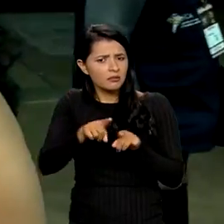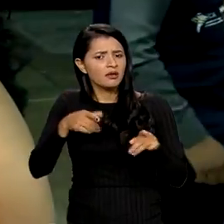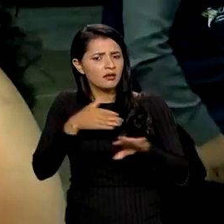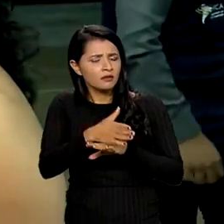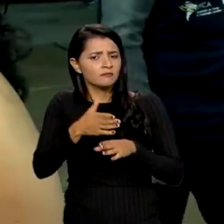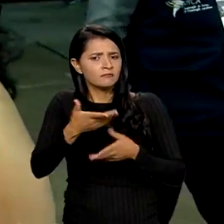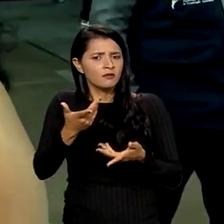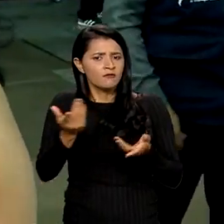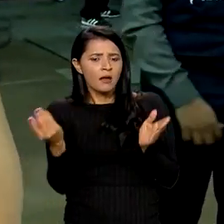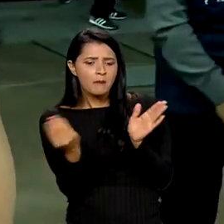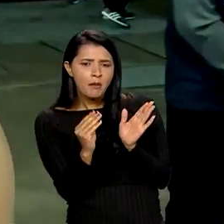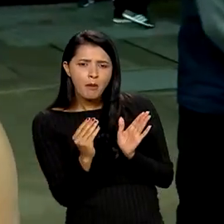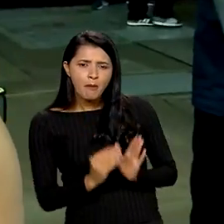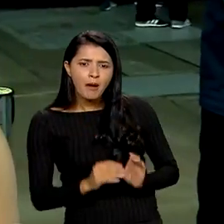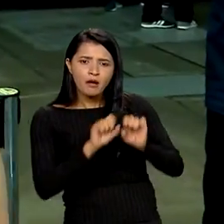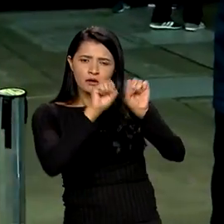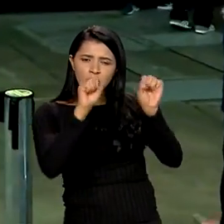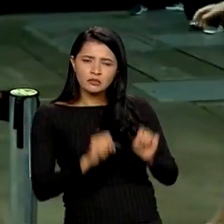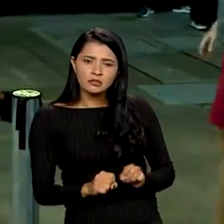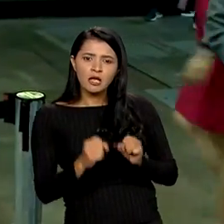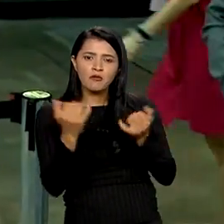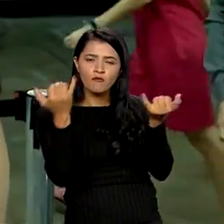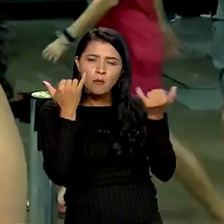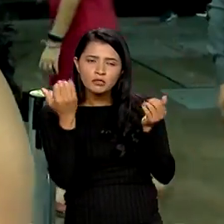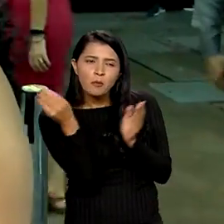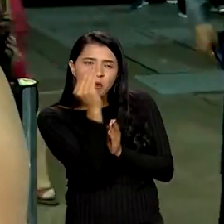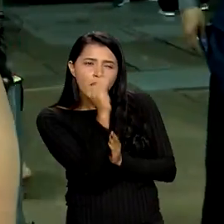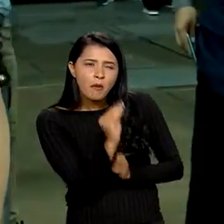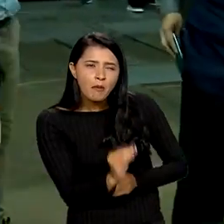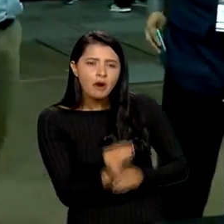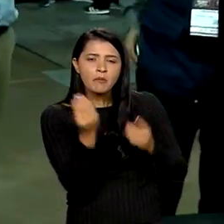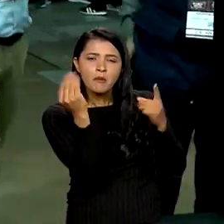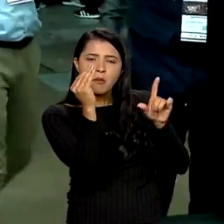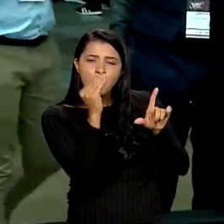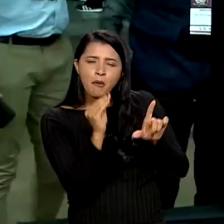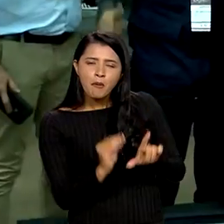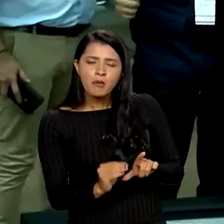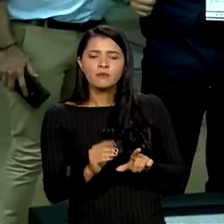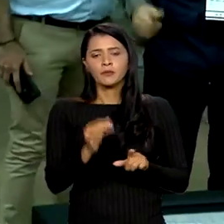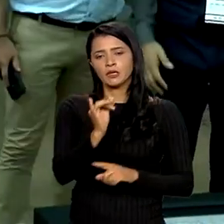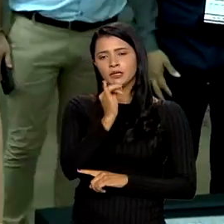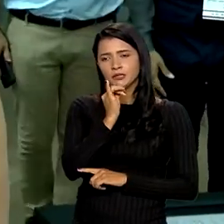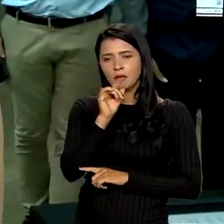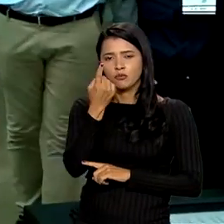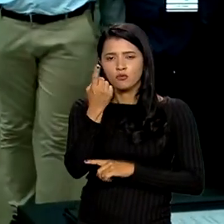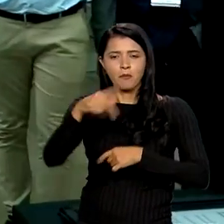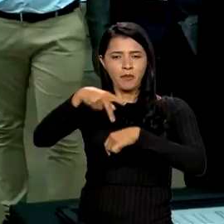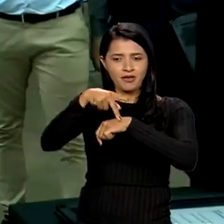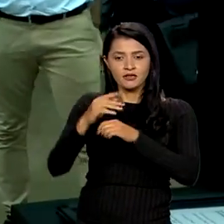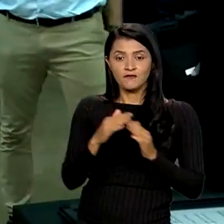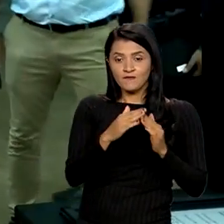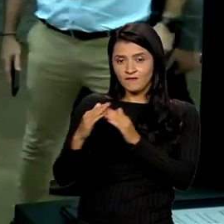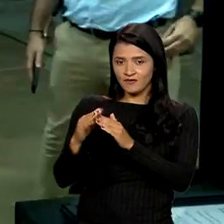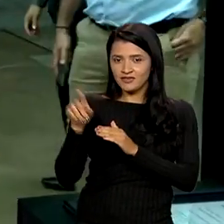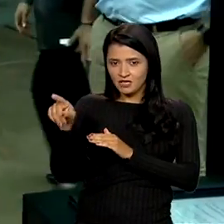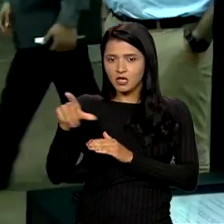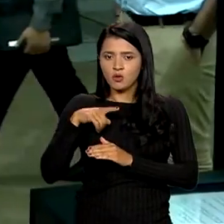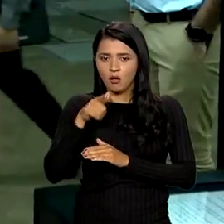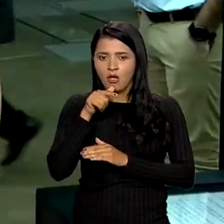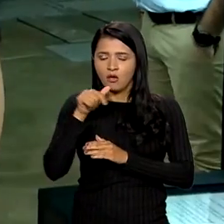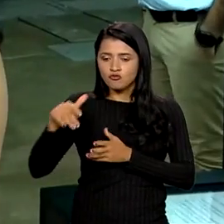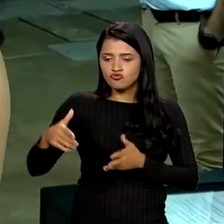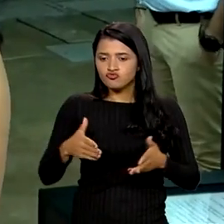alimentando esse sistema e dando essas informações. Por exemplo, algum país aqui vizinho, que tem uma bacia